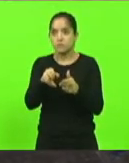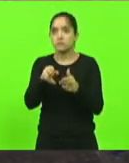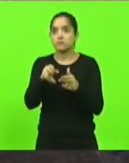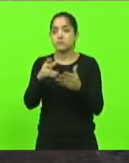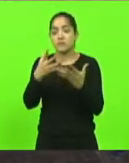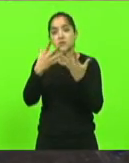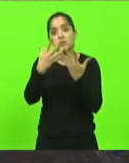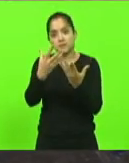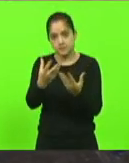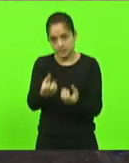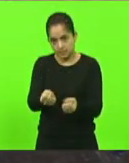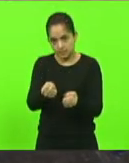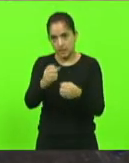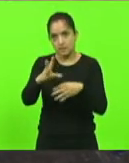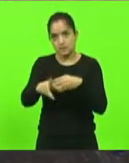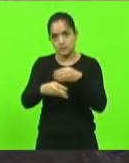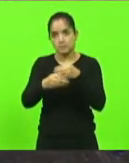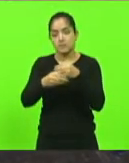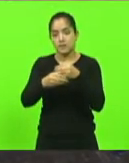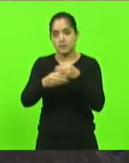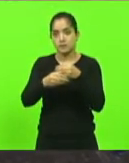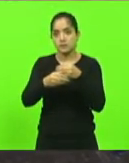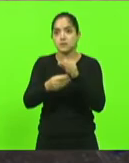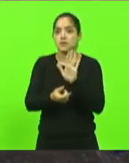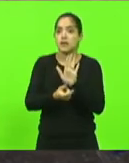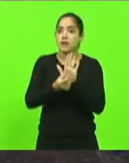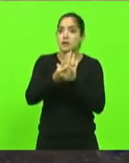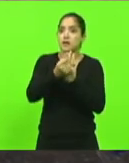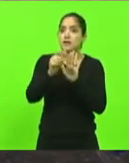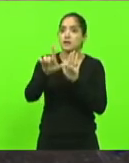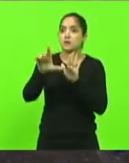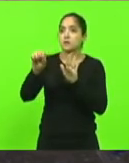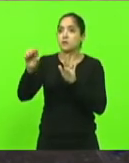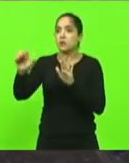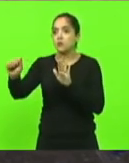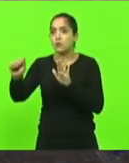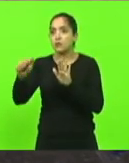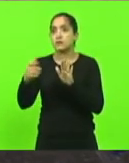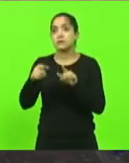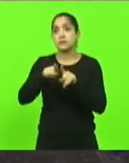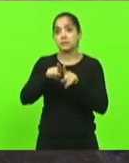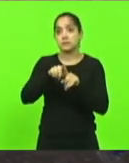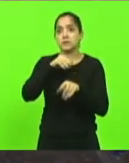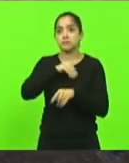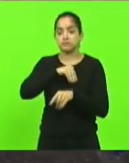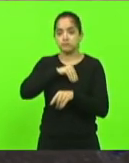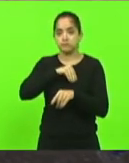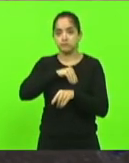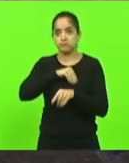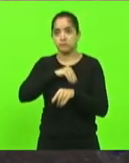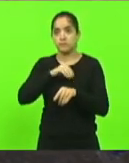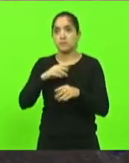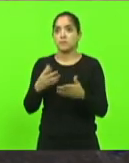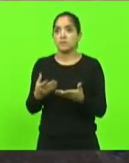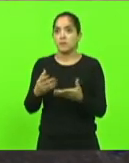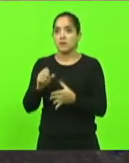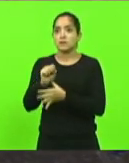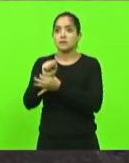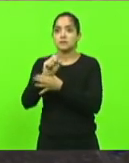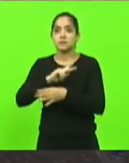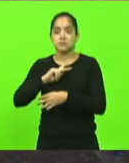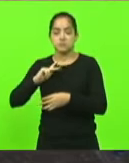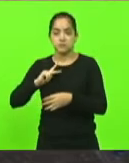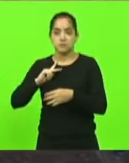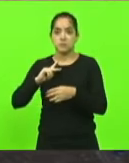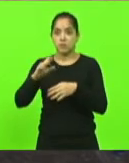aceitas emendas ali, inclusive na lei orçamentária e daqui uns dias aqui no plano de remuneração da segurança pública, com emendas nesta casa